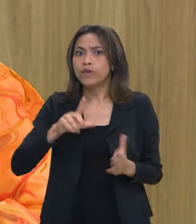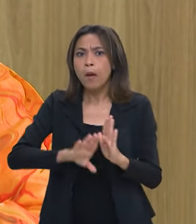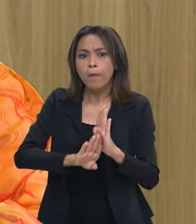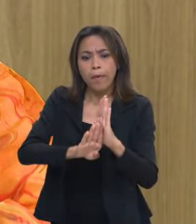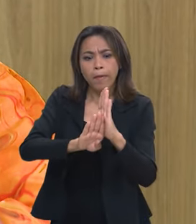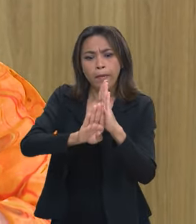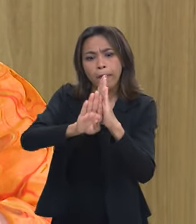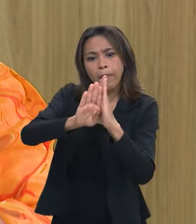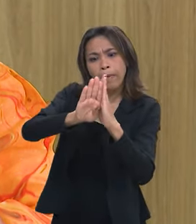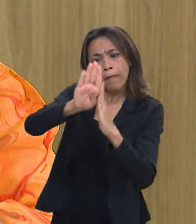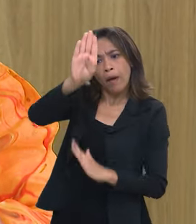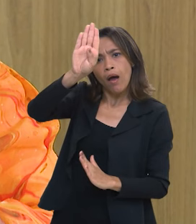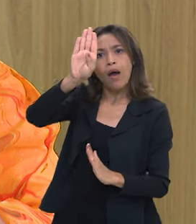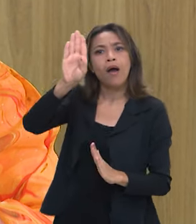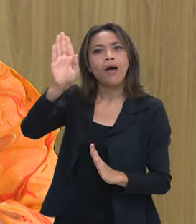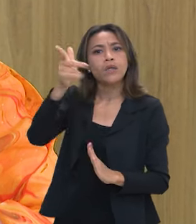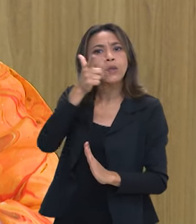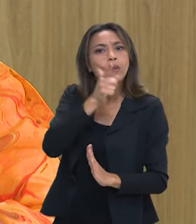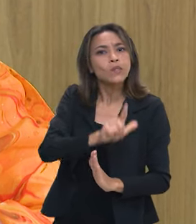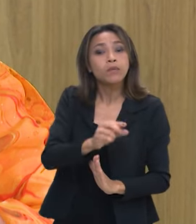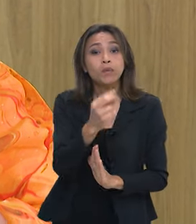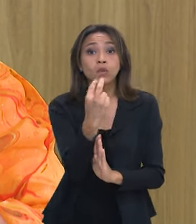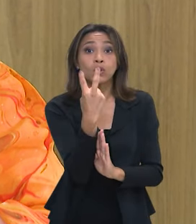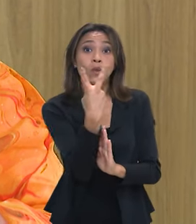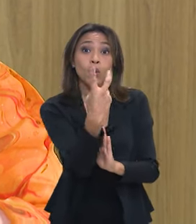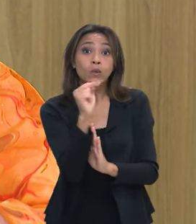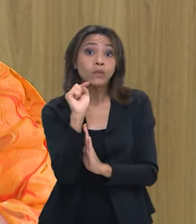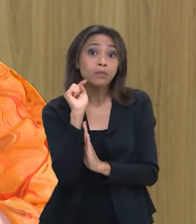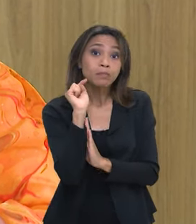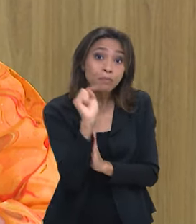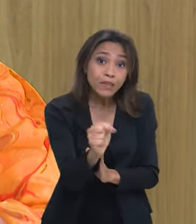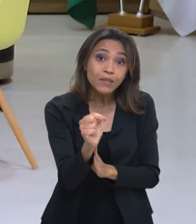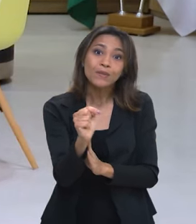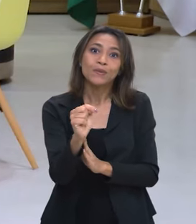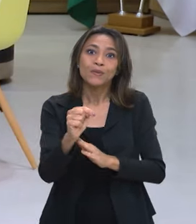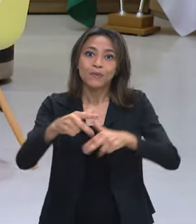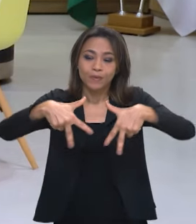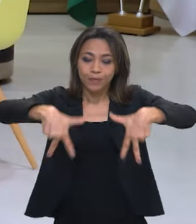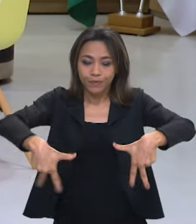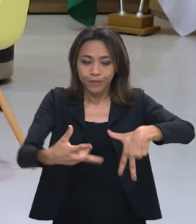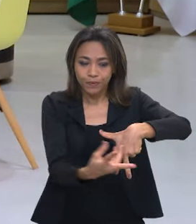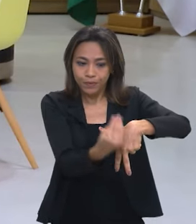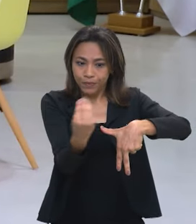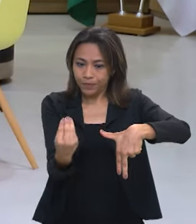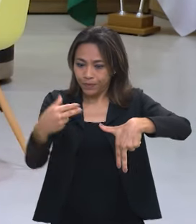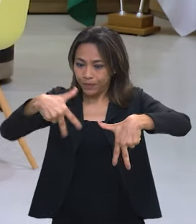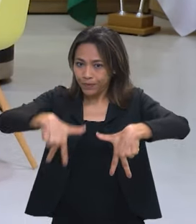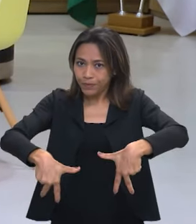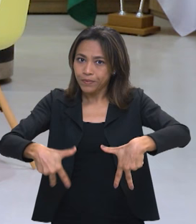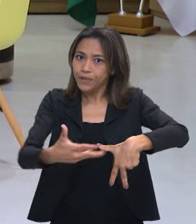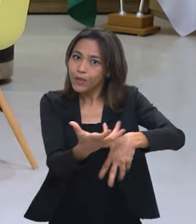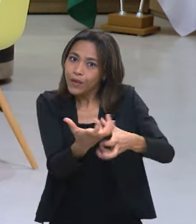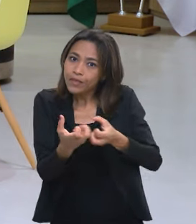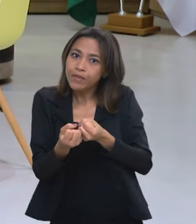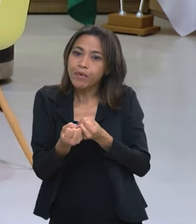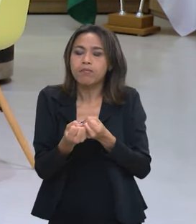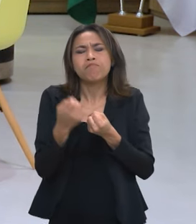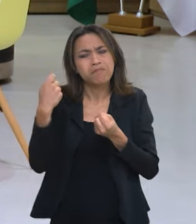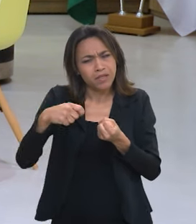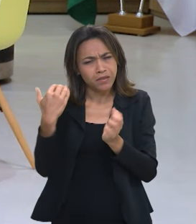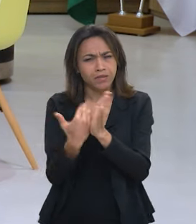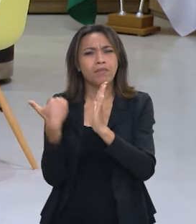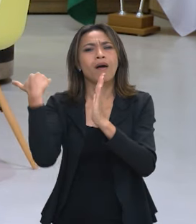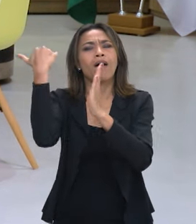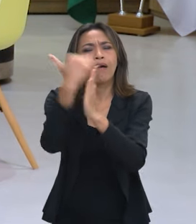um recorde esse ano quando alcançamos dois mil doadores de órgãos mas precisamos mais para